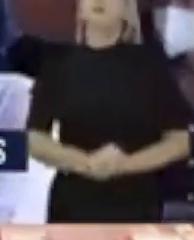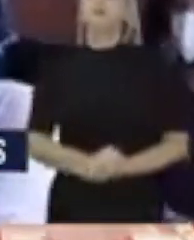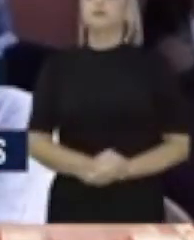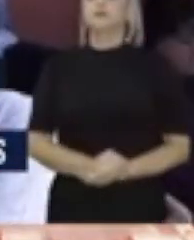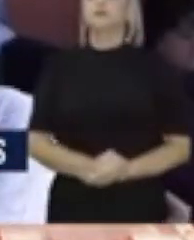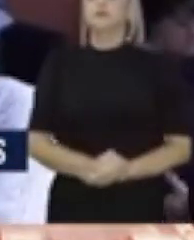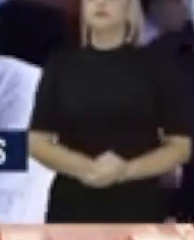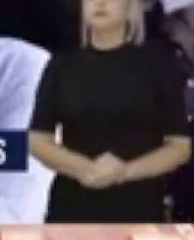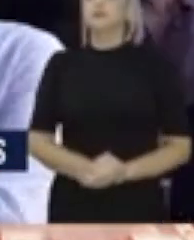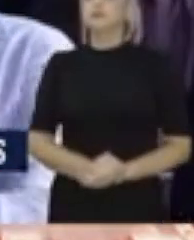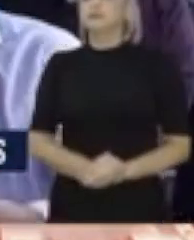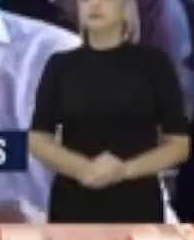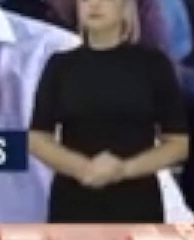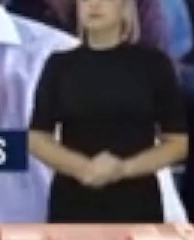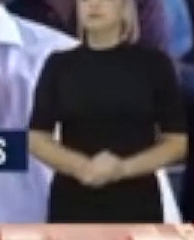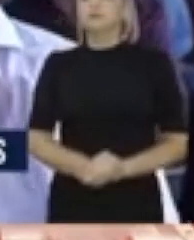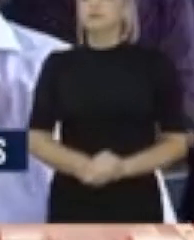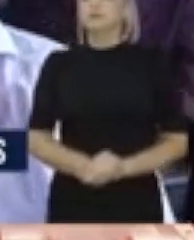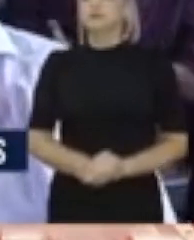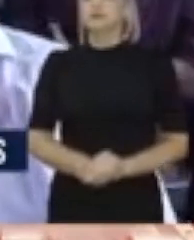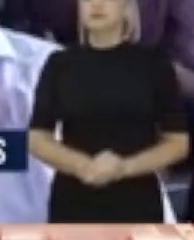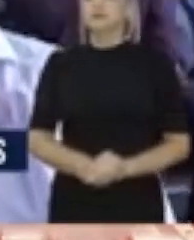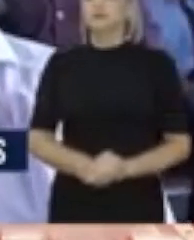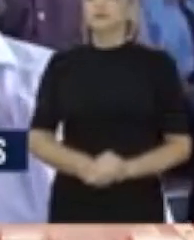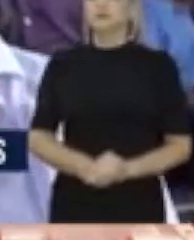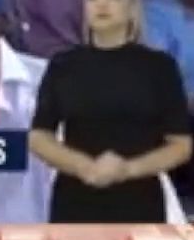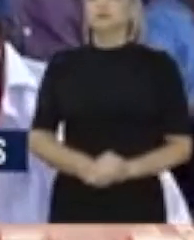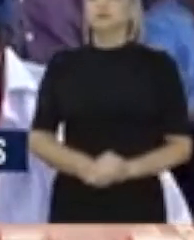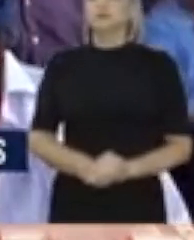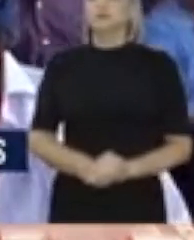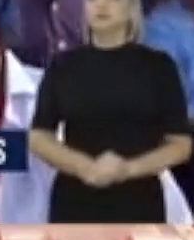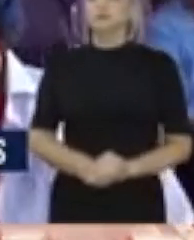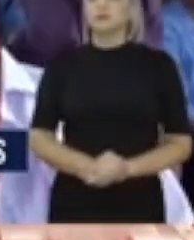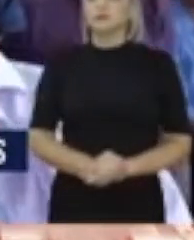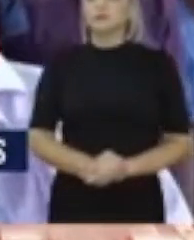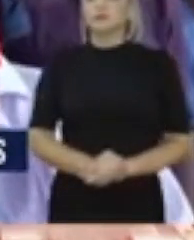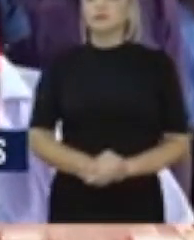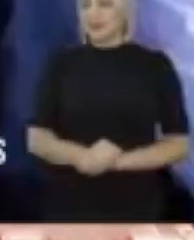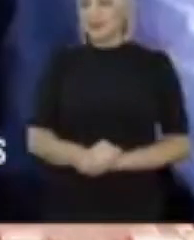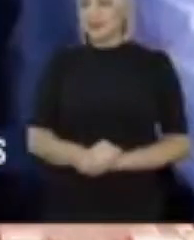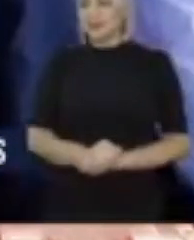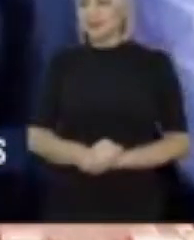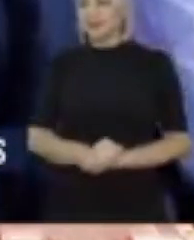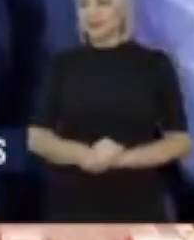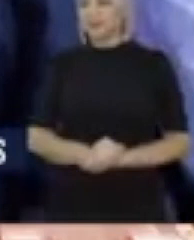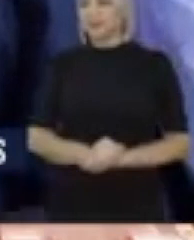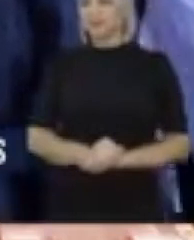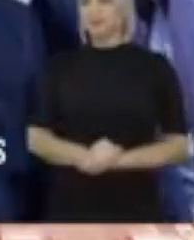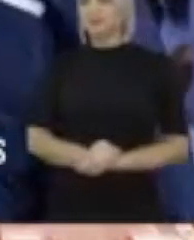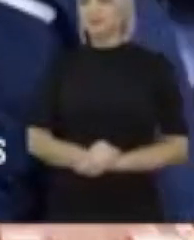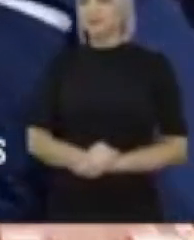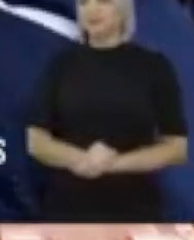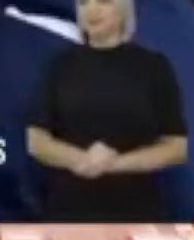caso, incluindo a candidatura do Dória oficialmente, os setores mais velhos, Fernando Henrique, José Serra, Luiz e o Nunes,